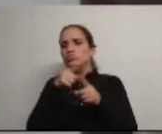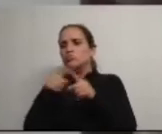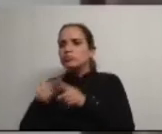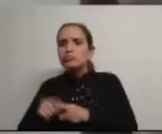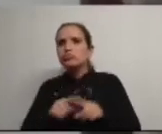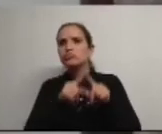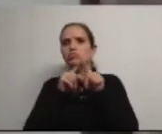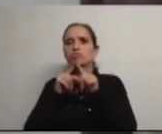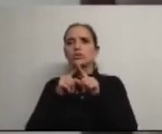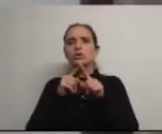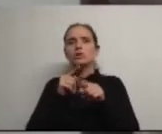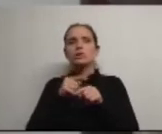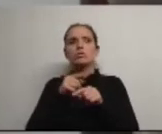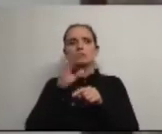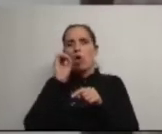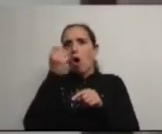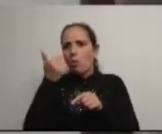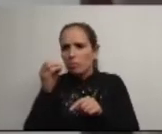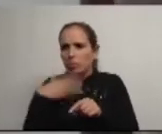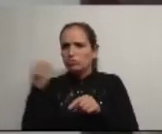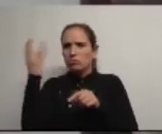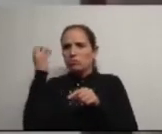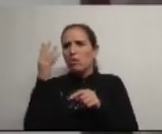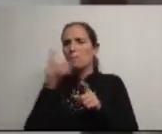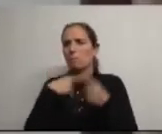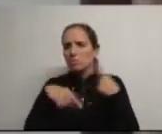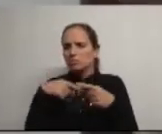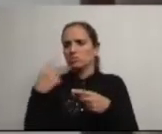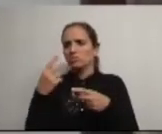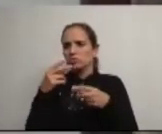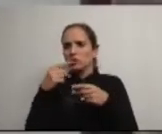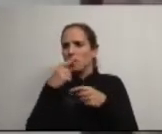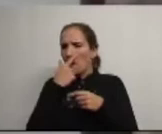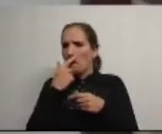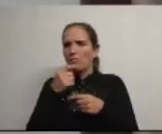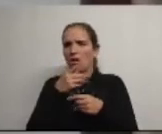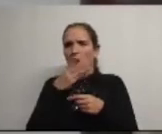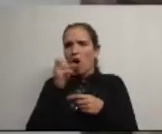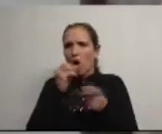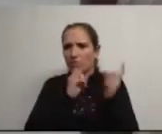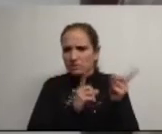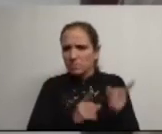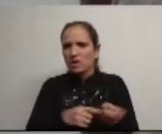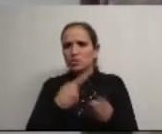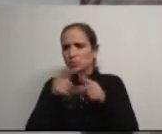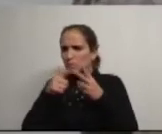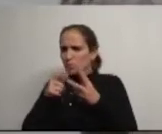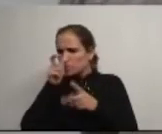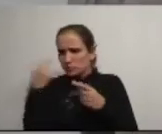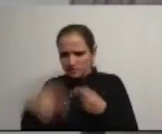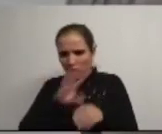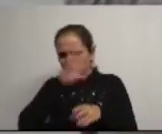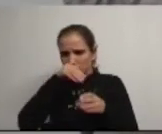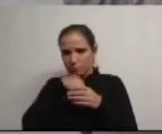e já foram óbidos matozinhos famalicão abrantes estarreis oliveira das meias há muita gente envolvida neste